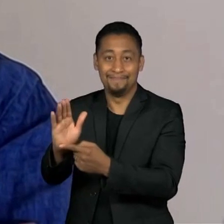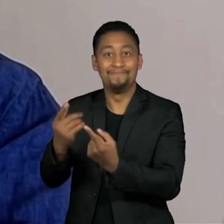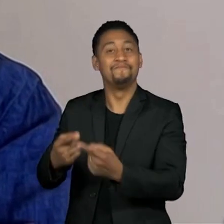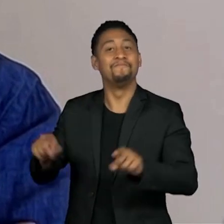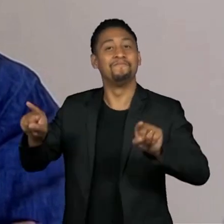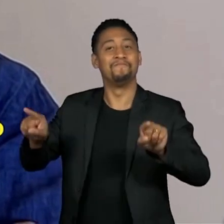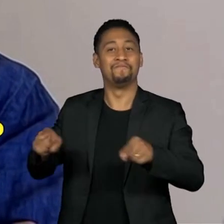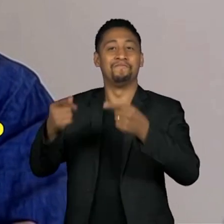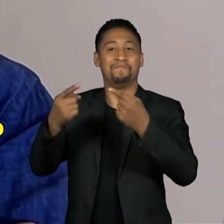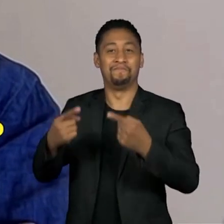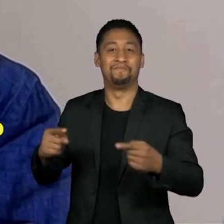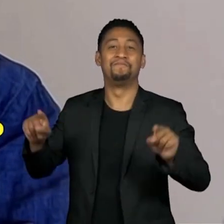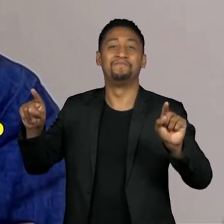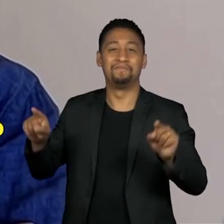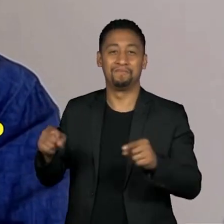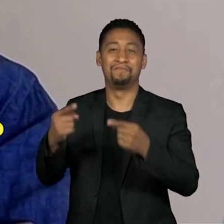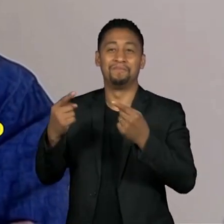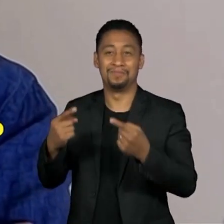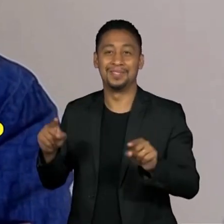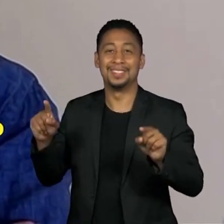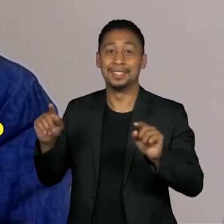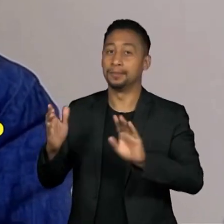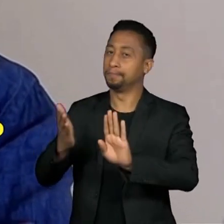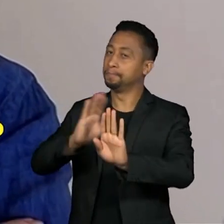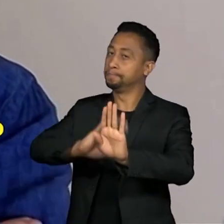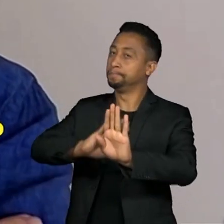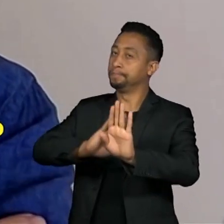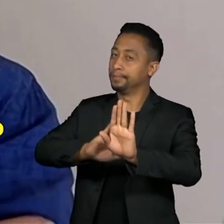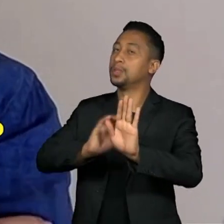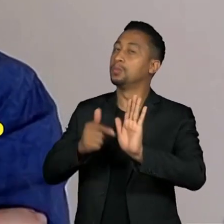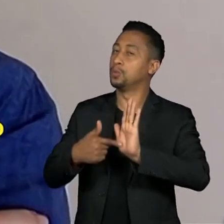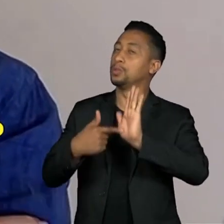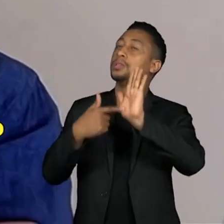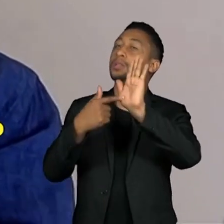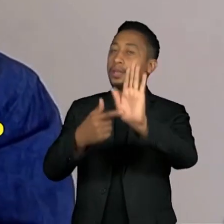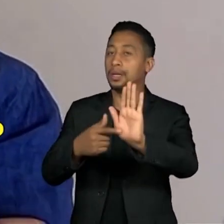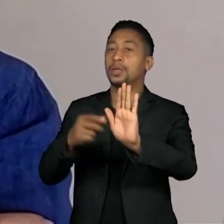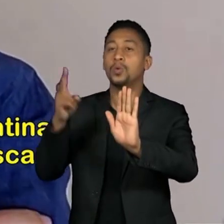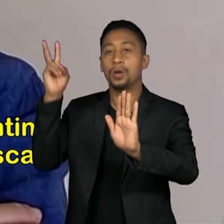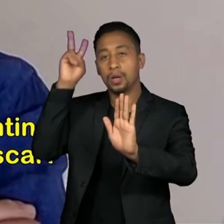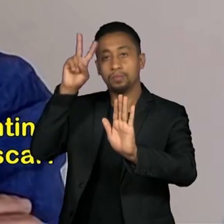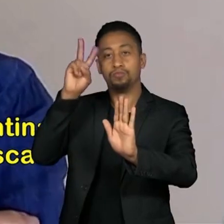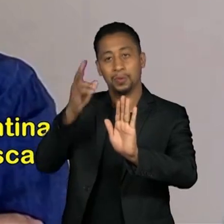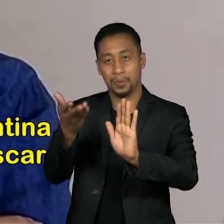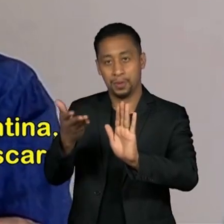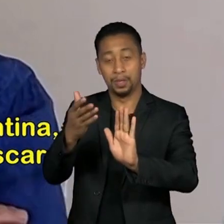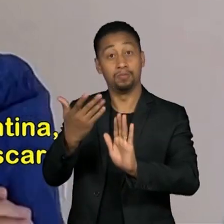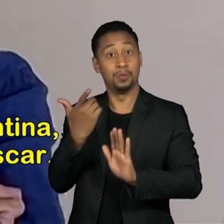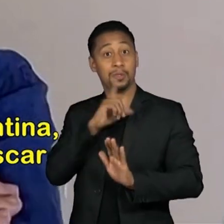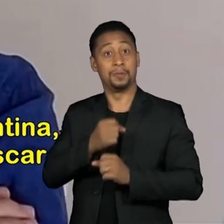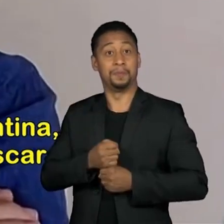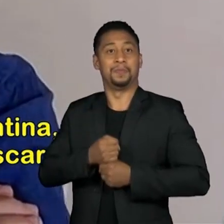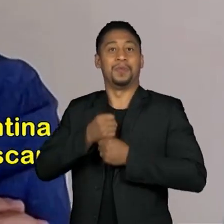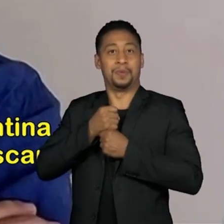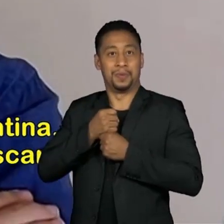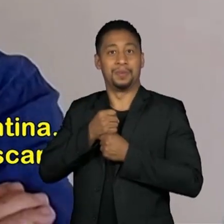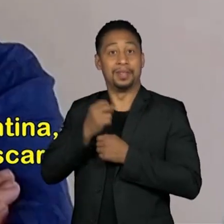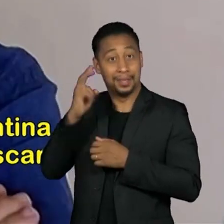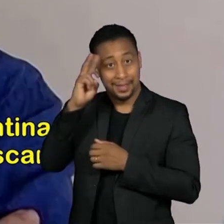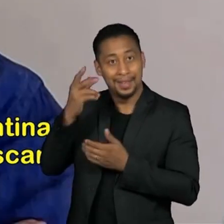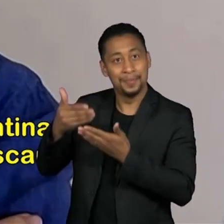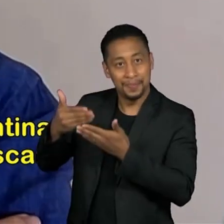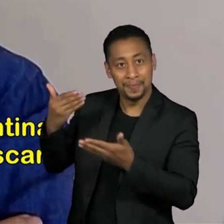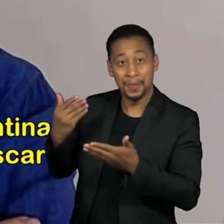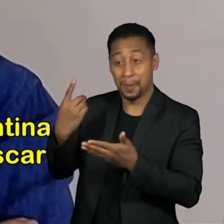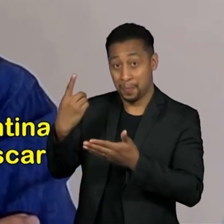muchachos, falando de que vamos por a terceira, e esta vez é o terceiro Oscar, porque ganou a História Oficial, o segredo dos olhos, e agora vai por o